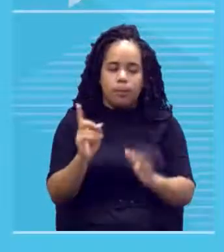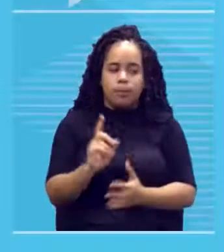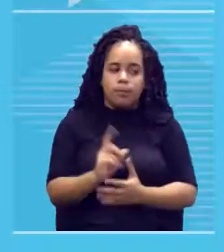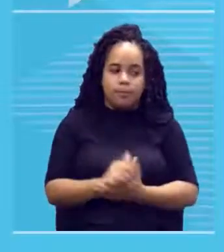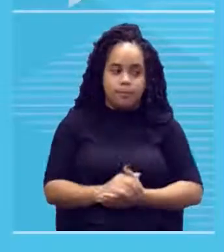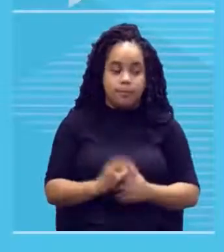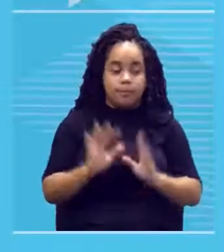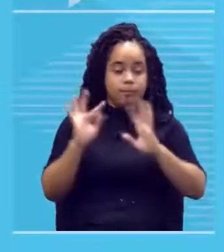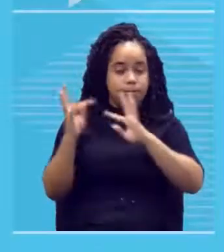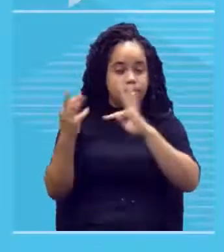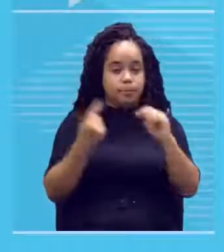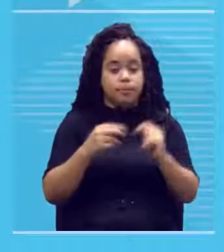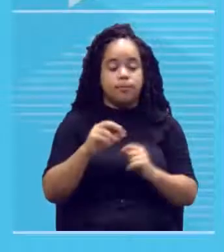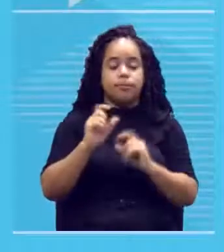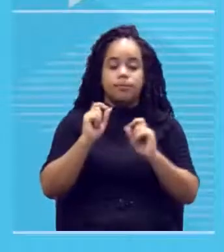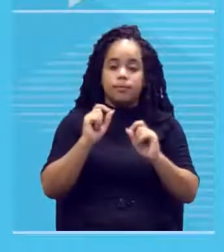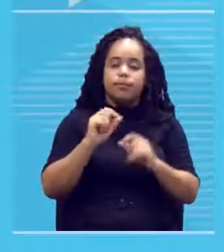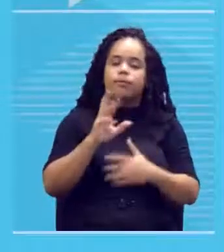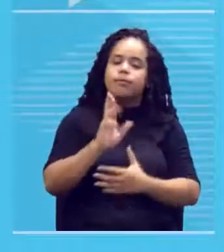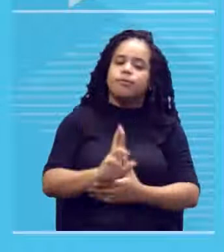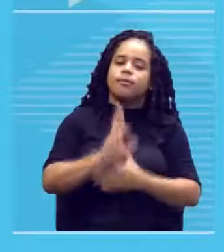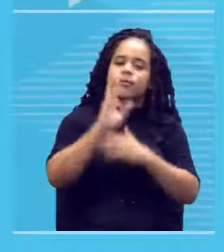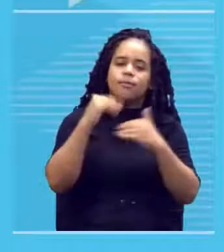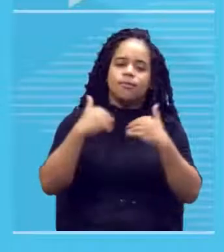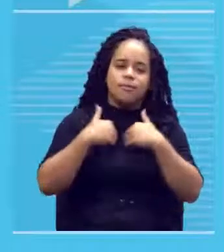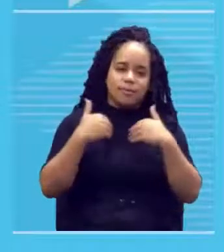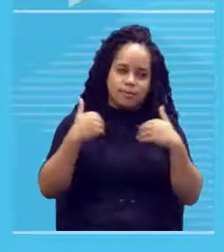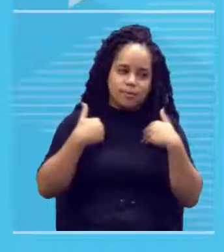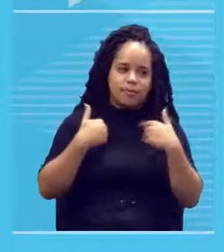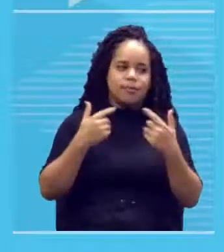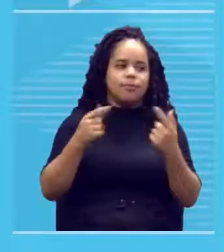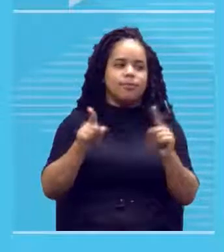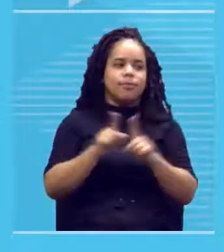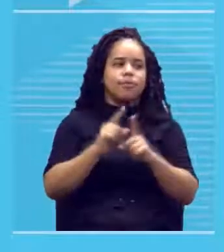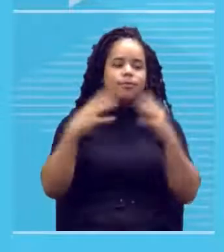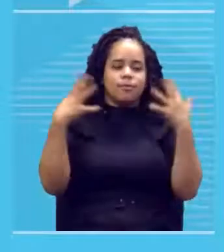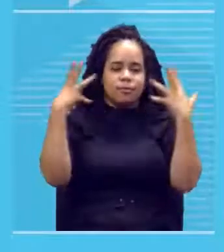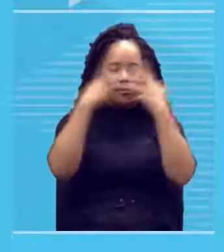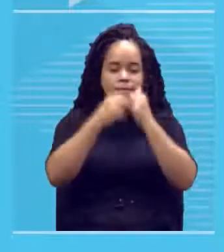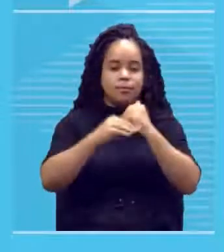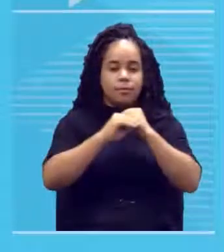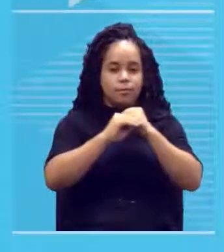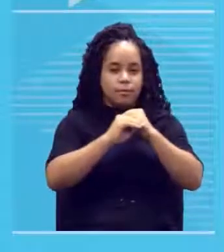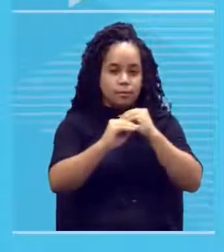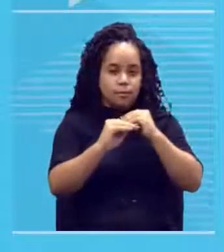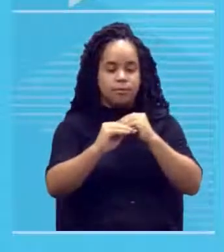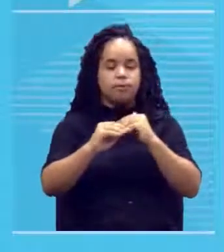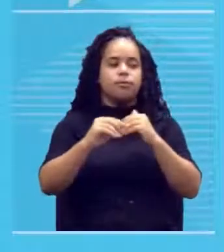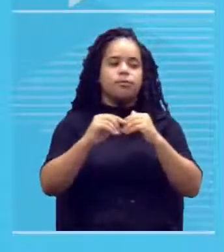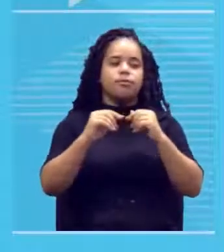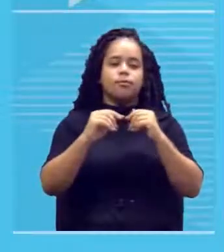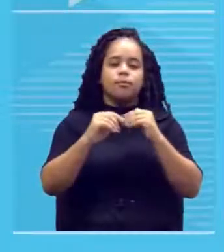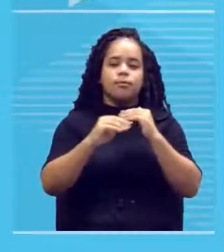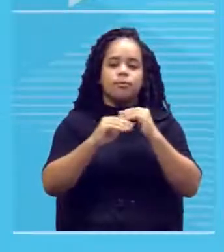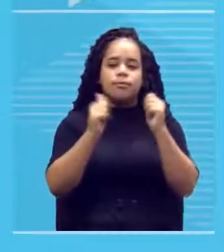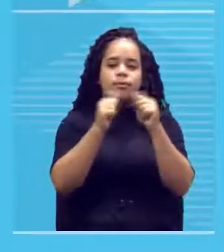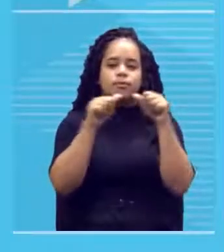referenciava à questão do corpo, da beleza simétrica, de tudo isso foi considerado